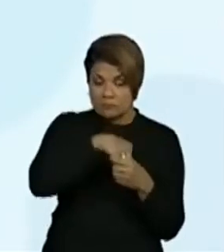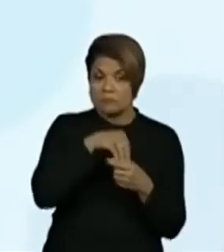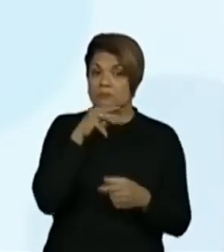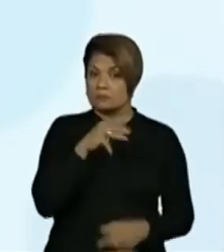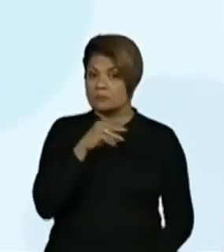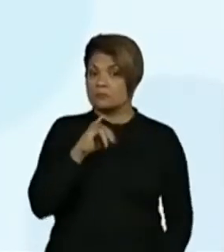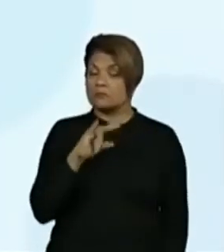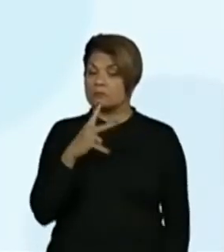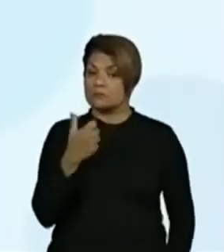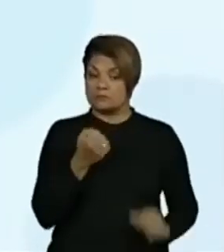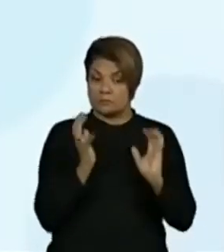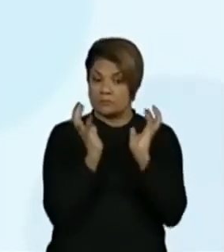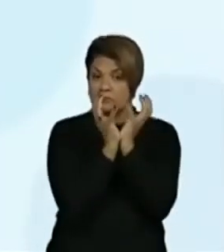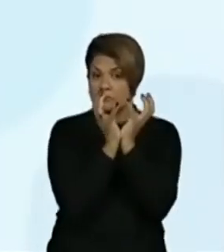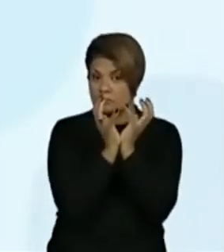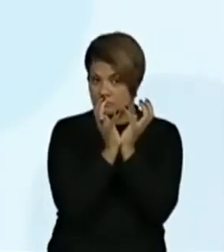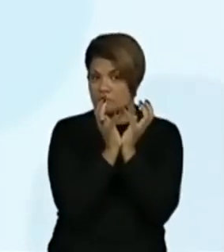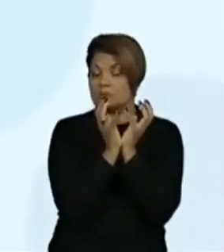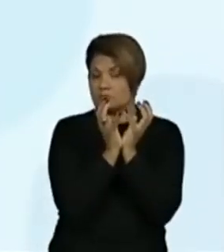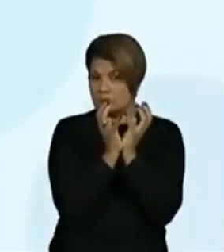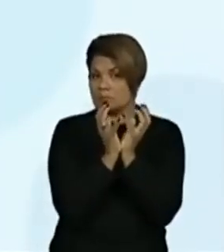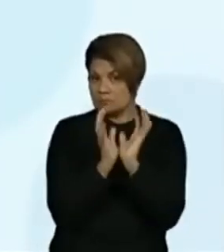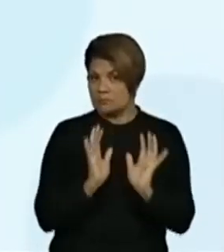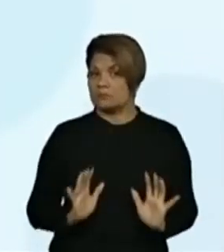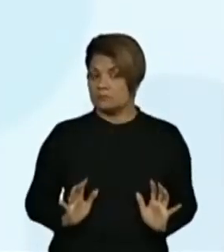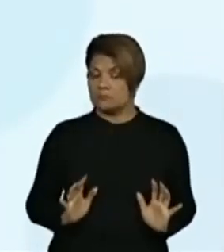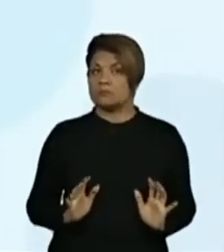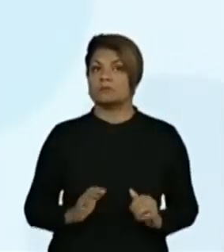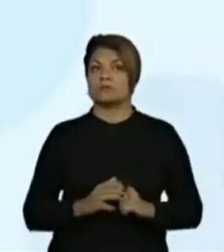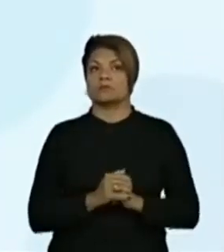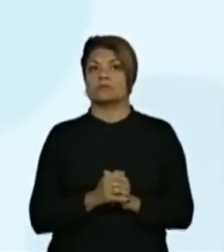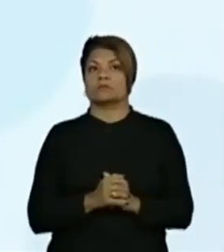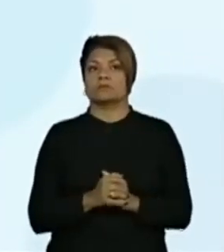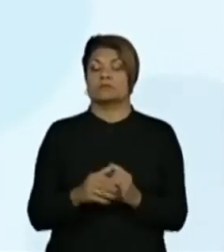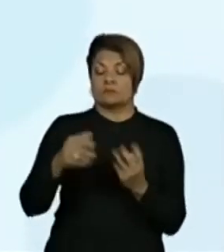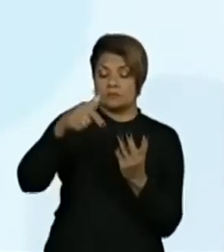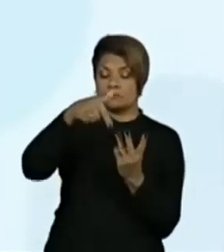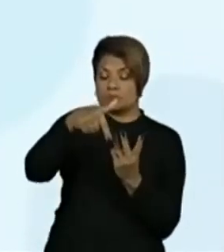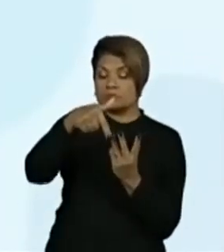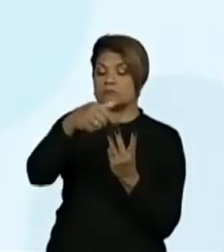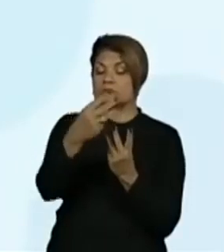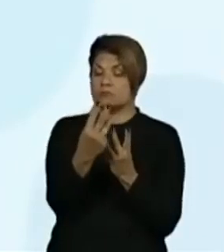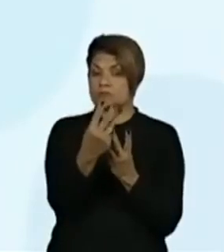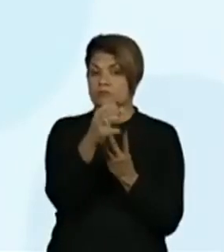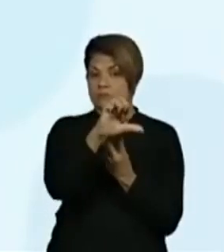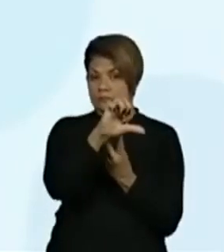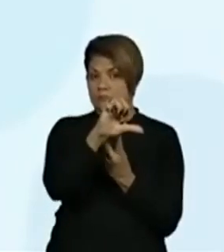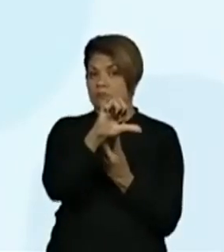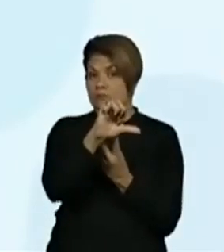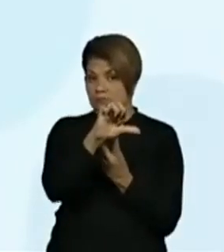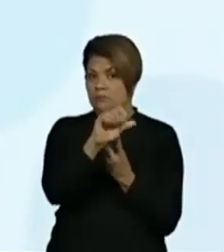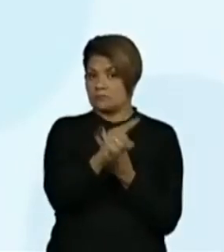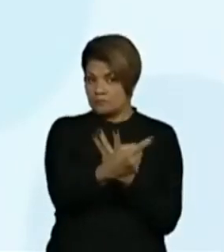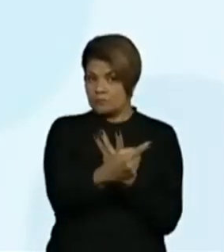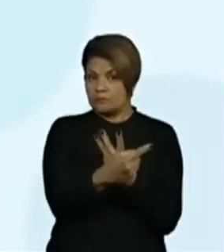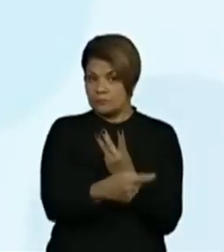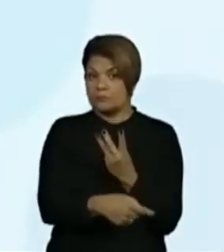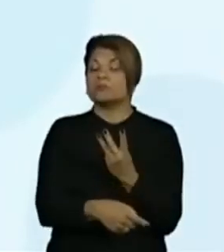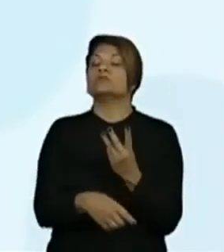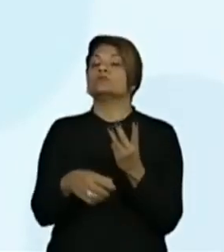classe de milhar. 739.614,